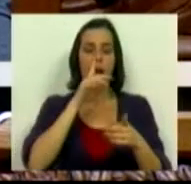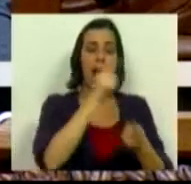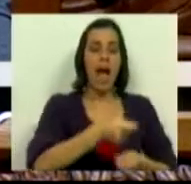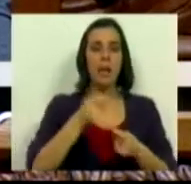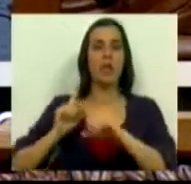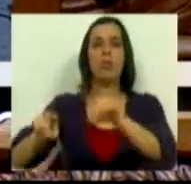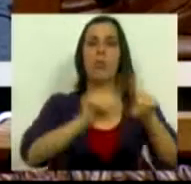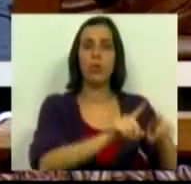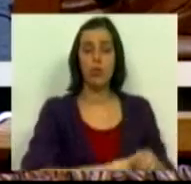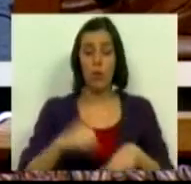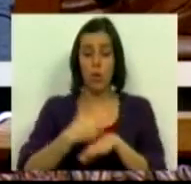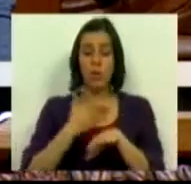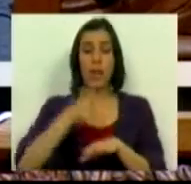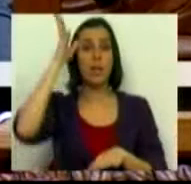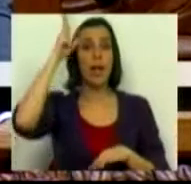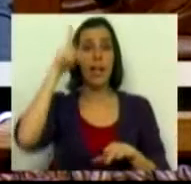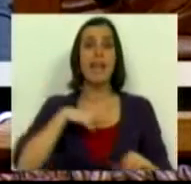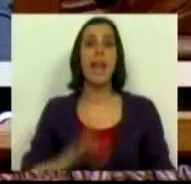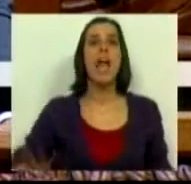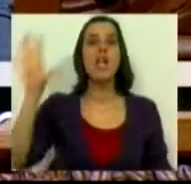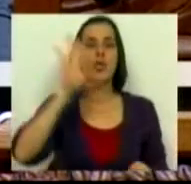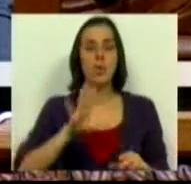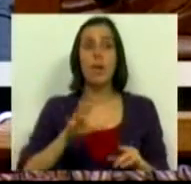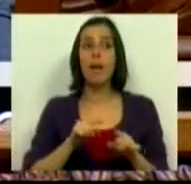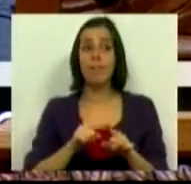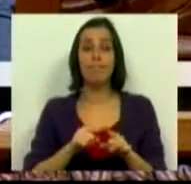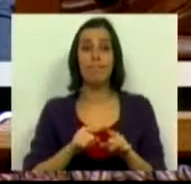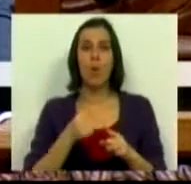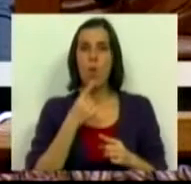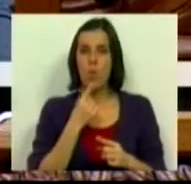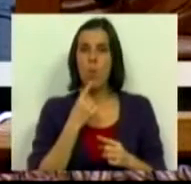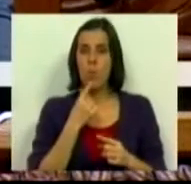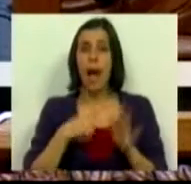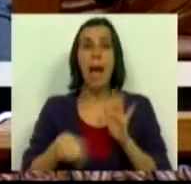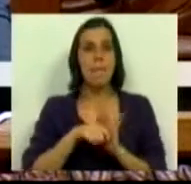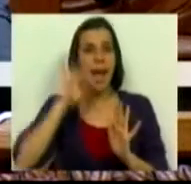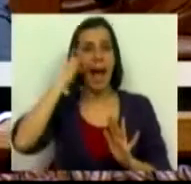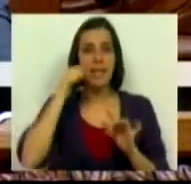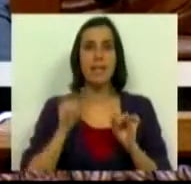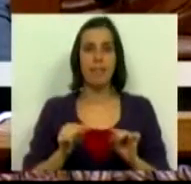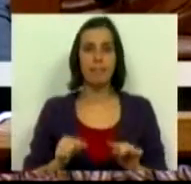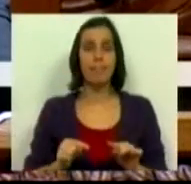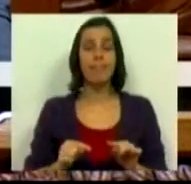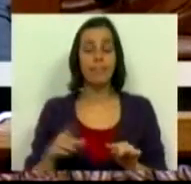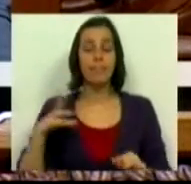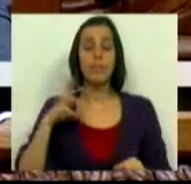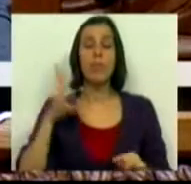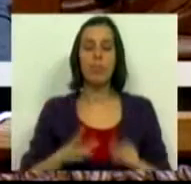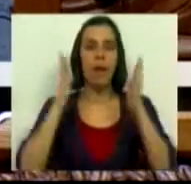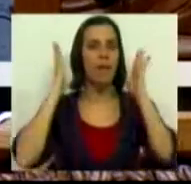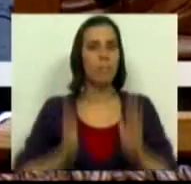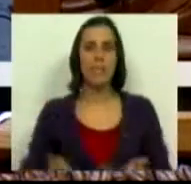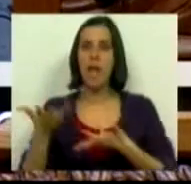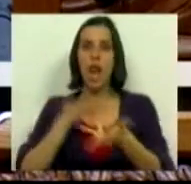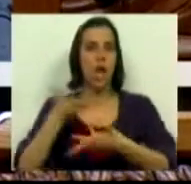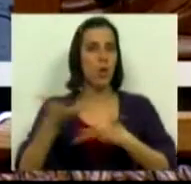agricultores, o setor do leite nacional está sob forte ameaça. Portugal tem de